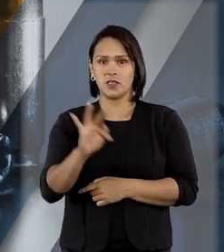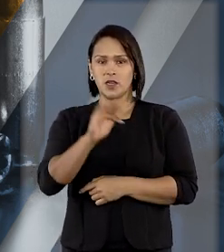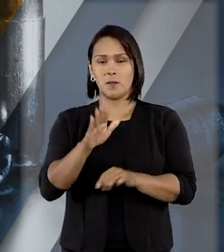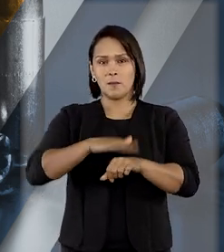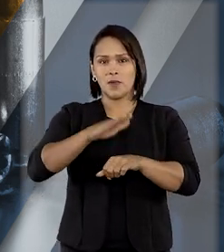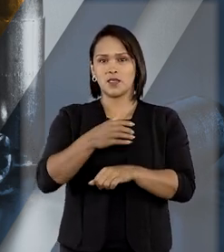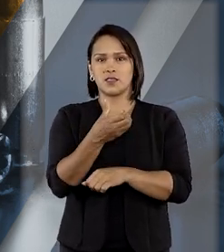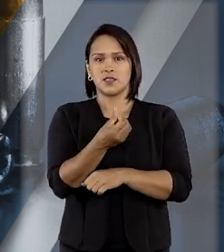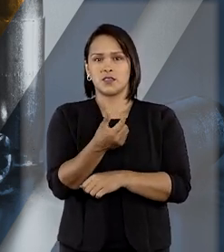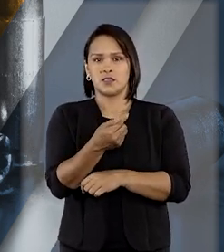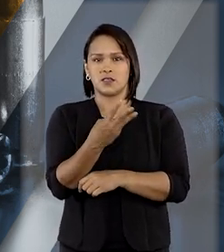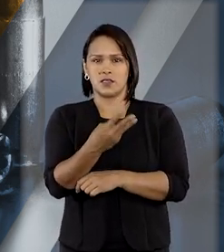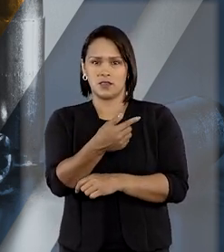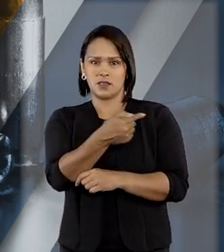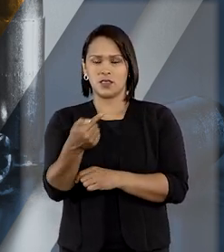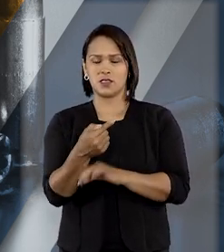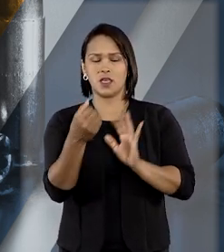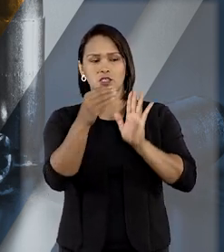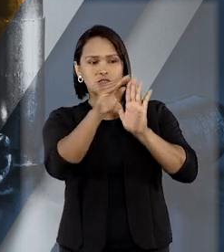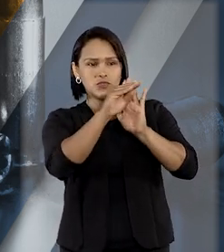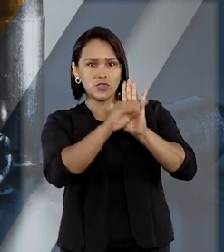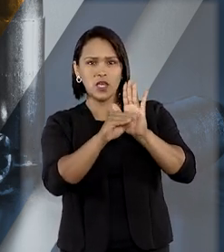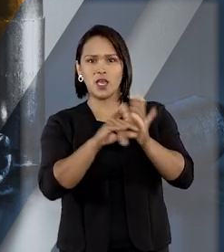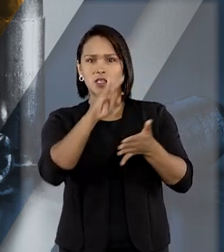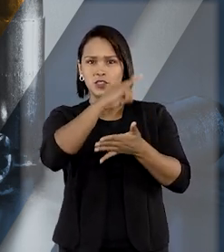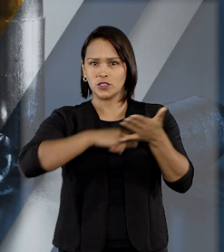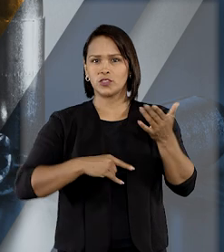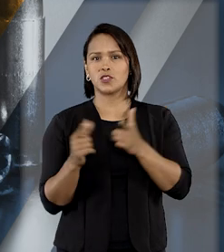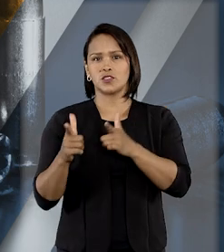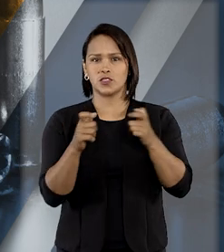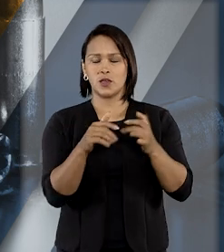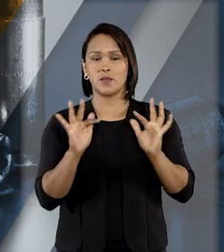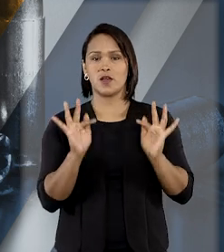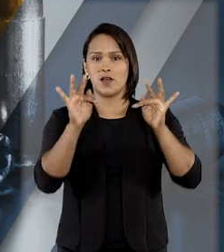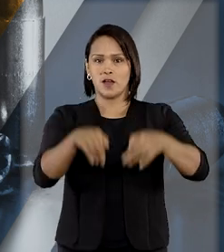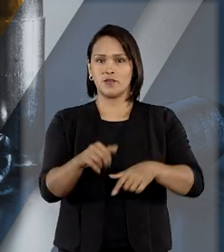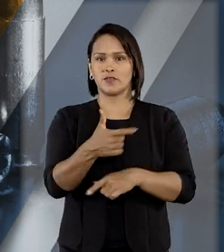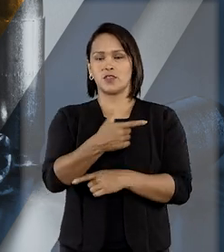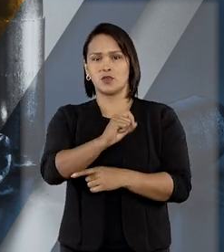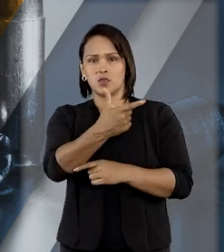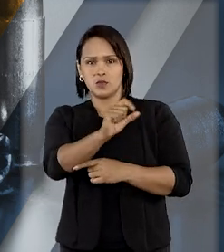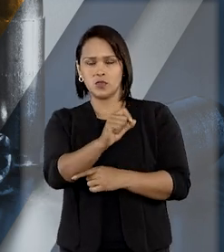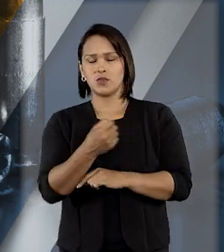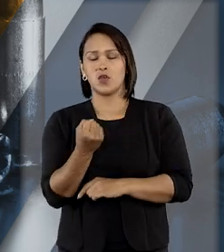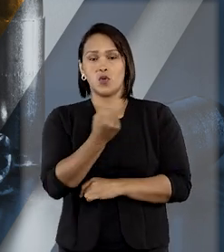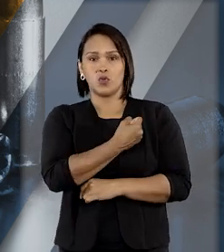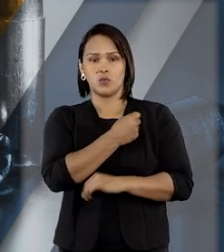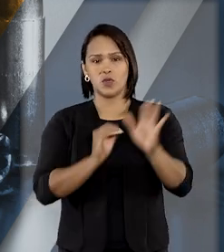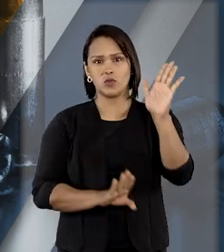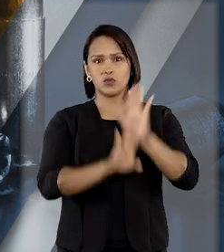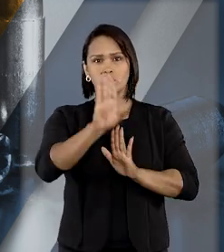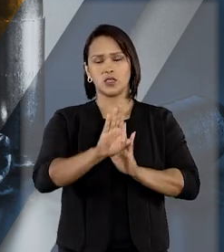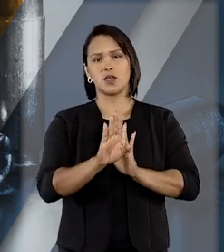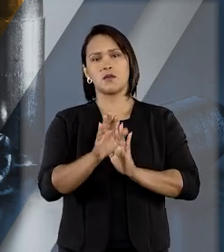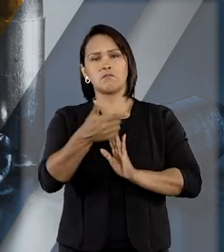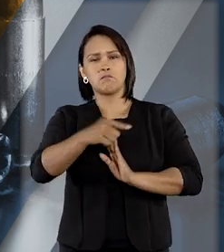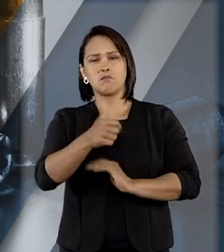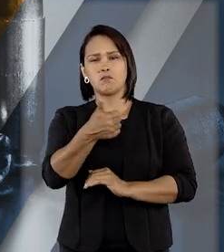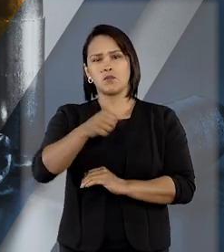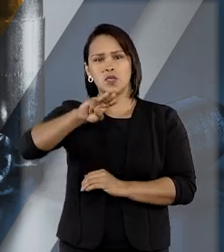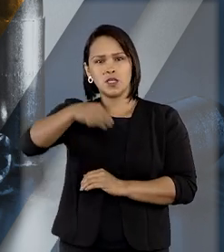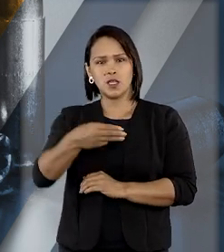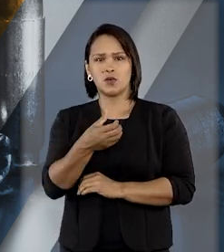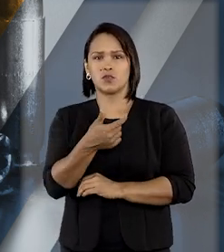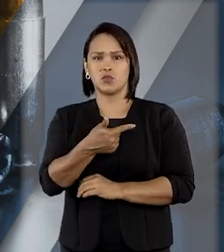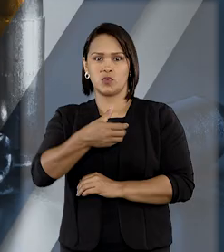registros de armas ativos. Ao final de 2020, o número subiu para cerca de 1 milhão e 200 mil, aumento